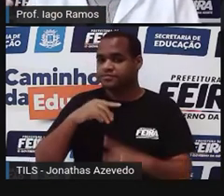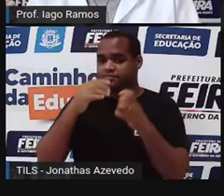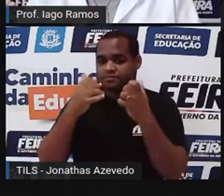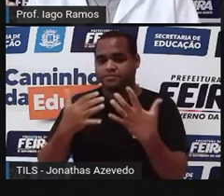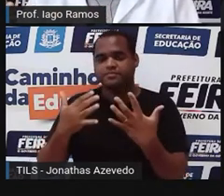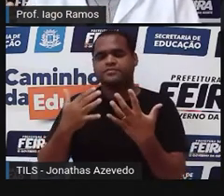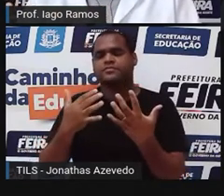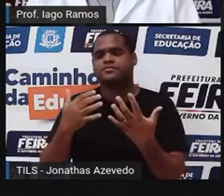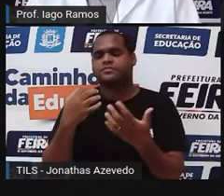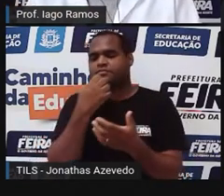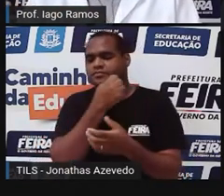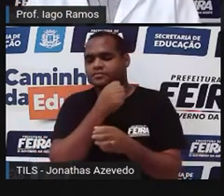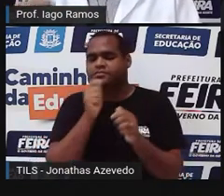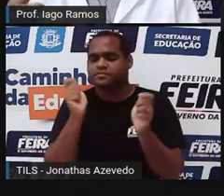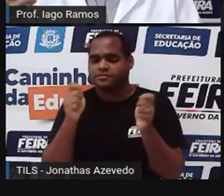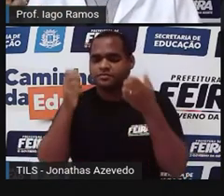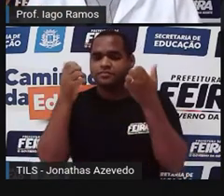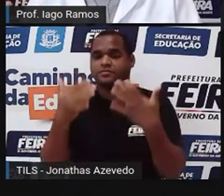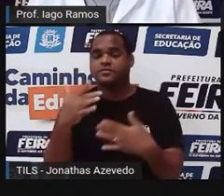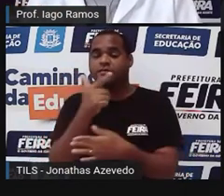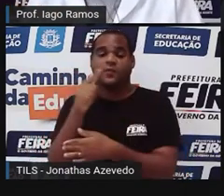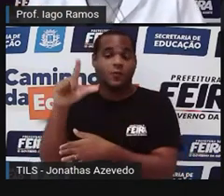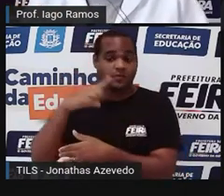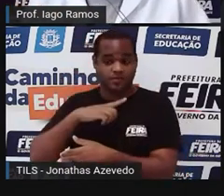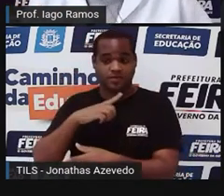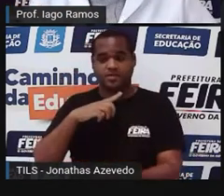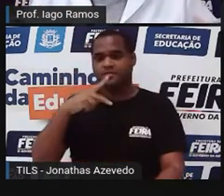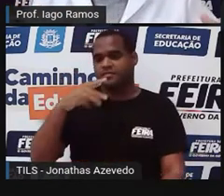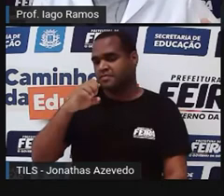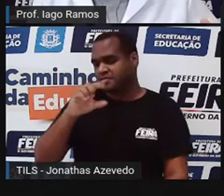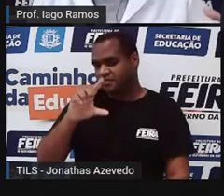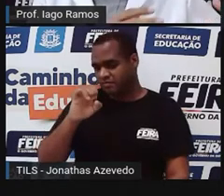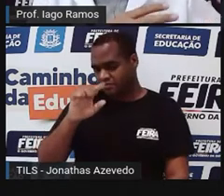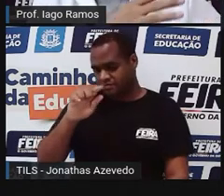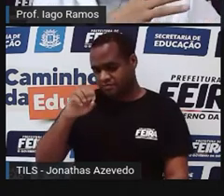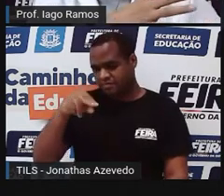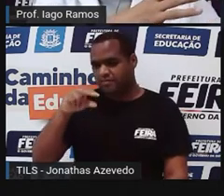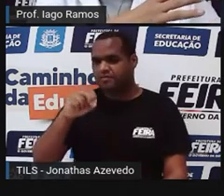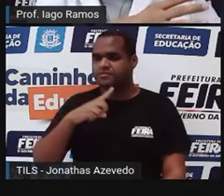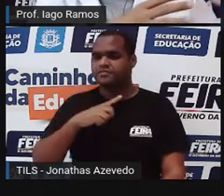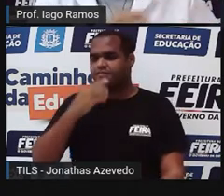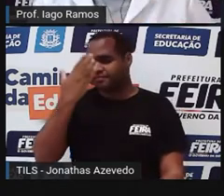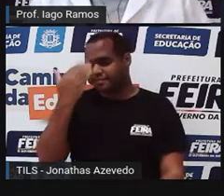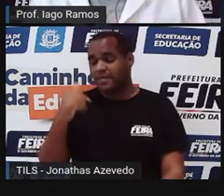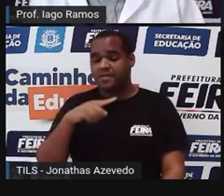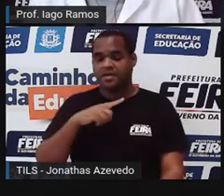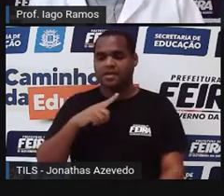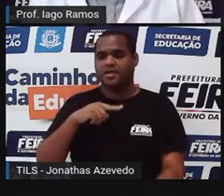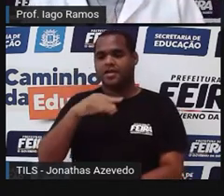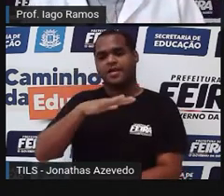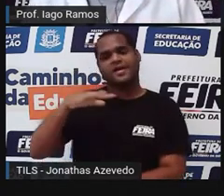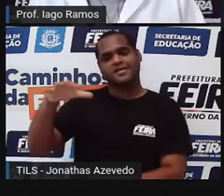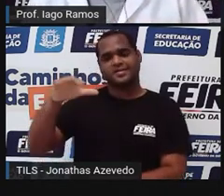a um outro polígono que a gente já sabe calcular a área Até